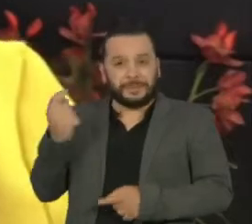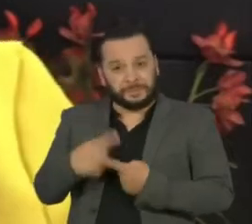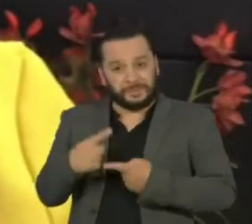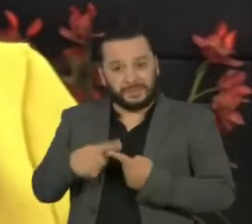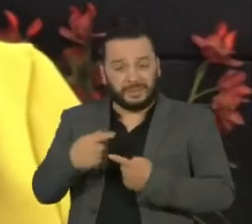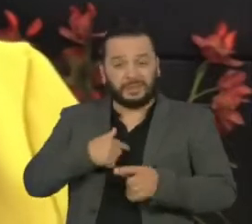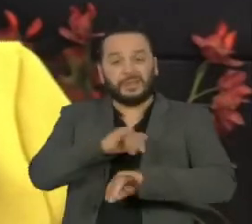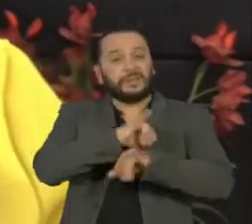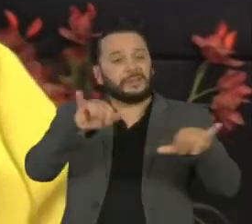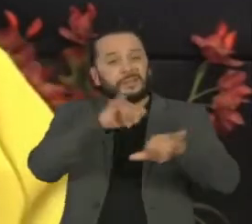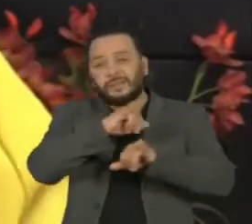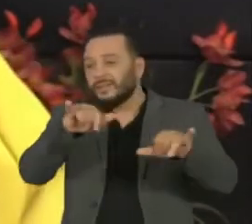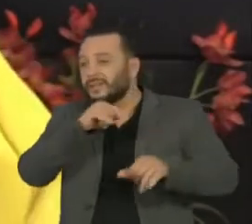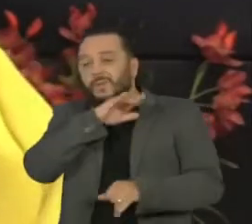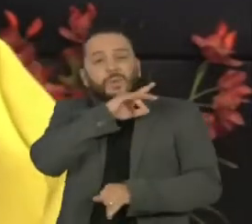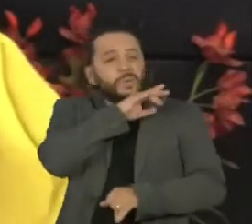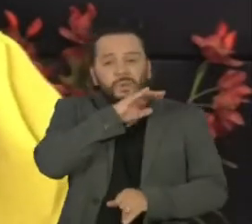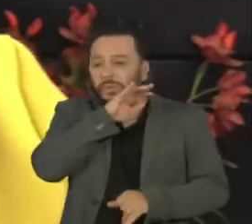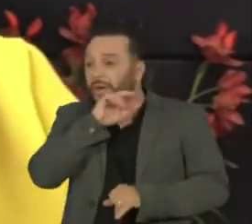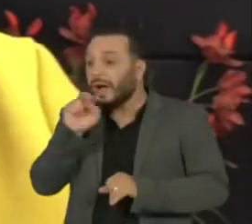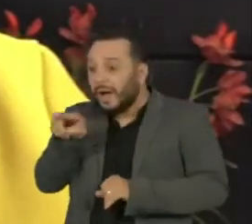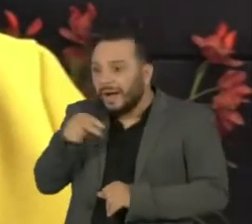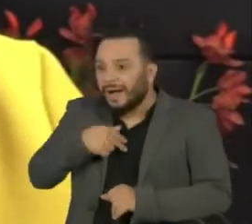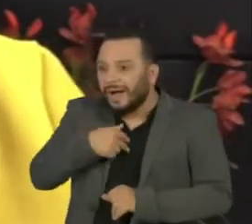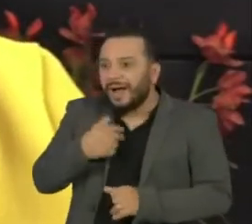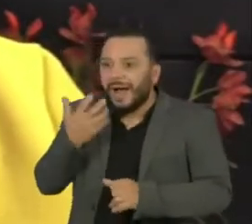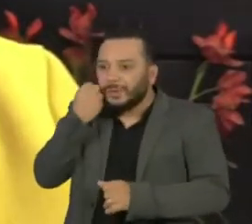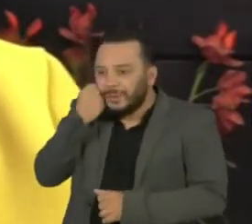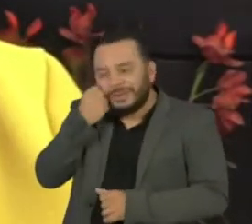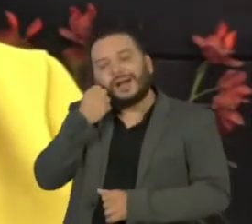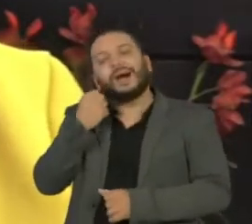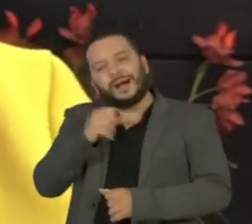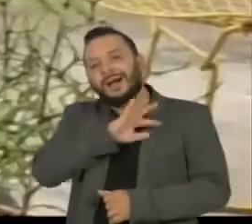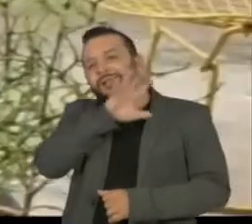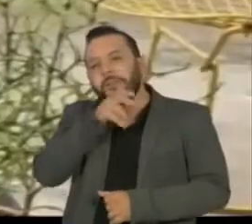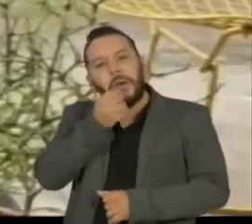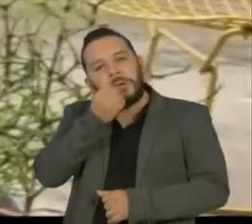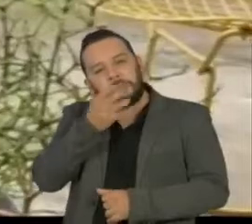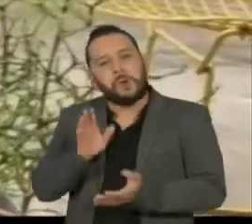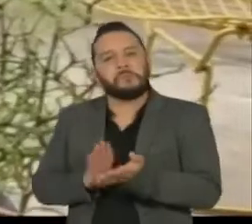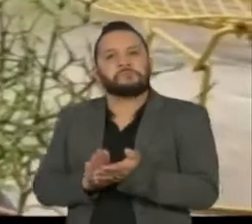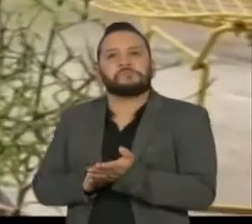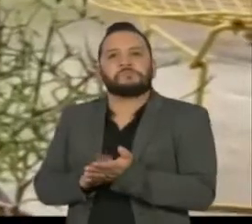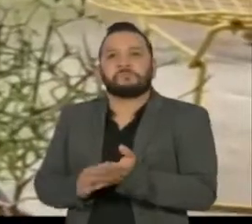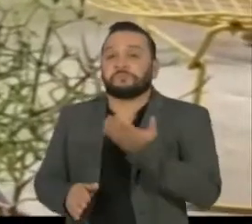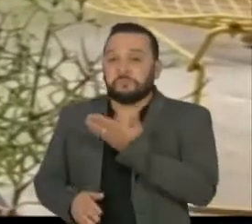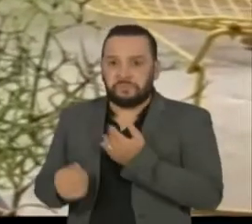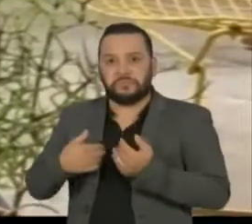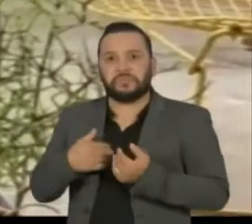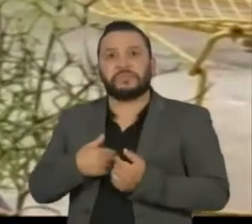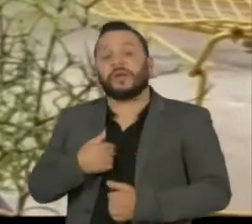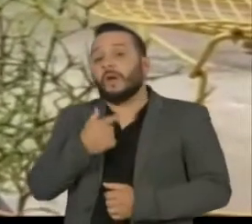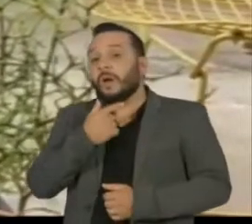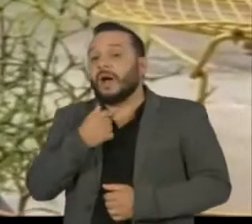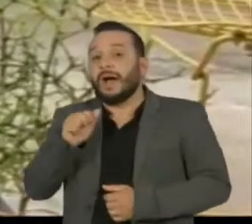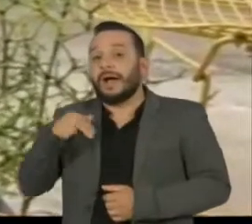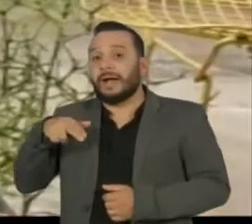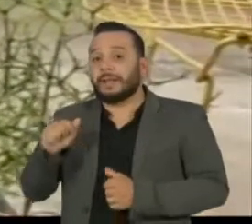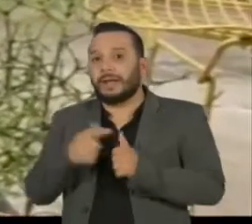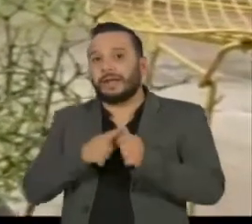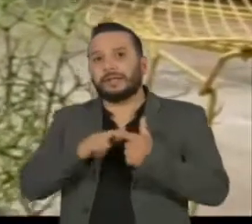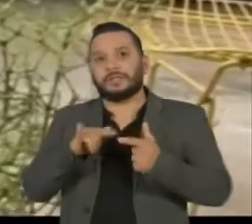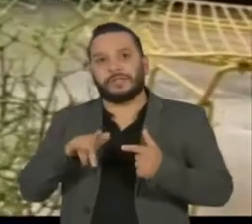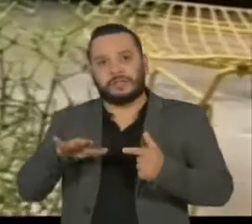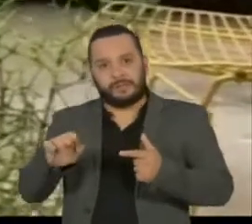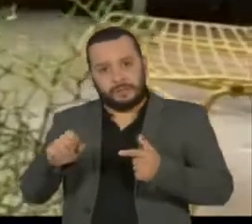notícias tristes acontecendo no mundo nesse momento, essa é uma que merece ser muito comemorada. O casal, Ana Scheide e Cristiano dos Santos, não